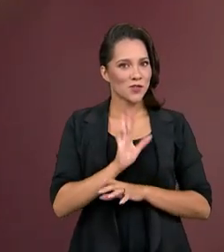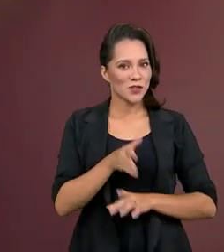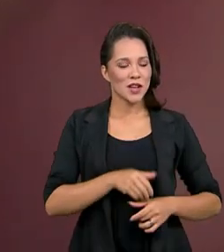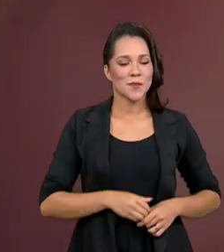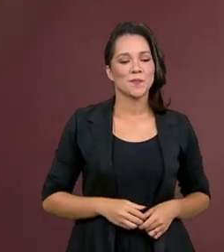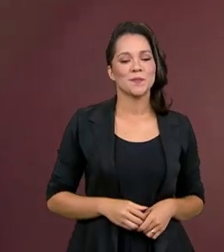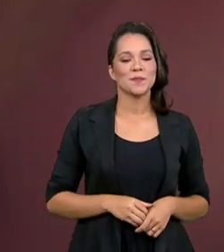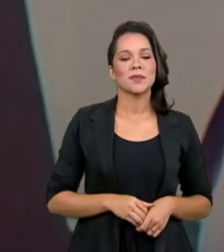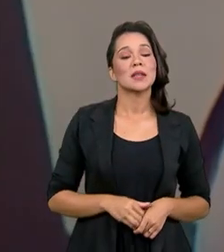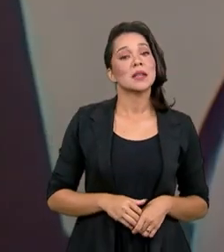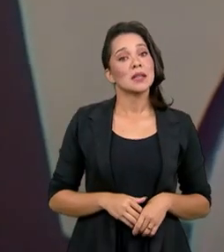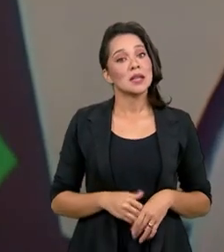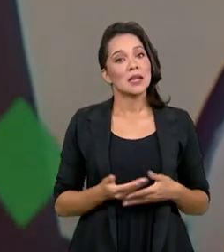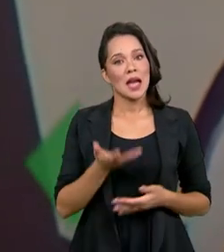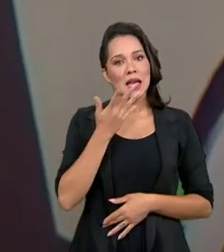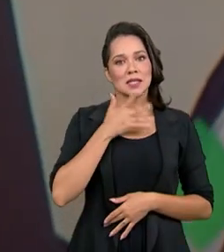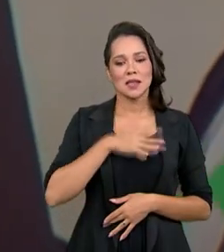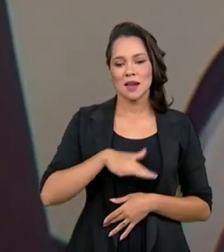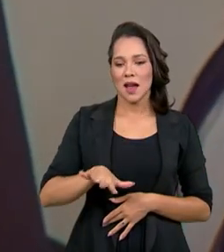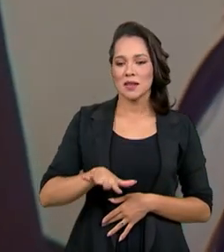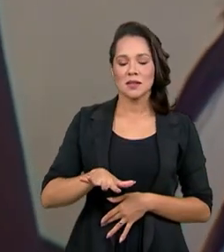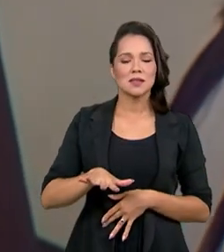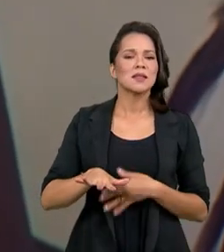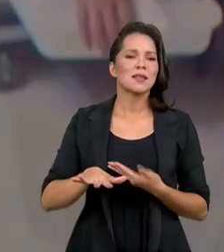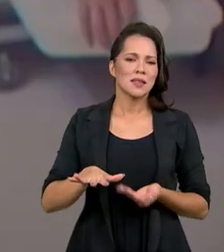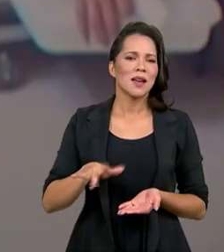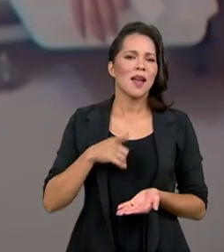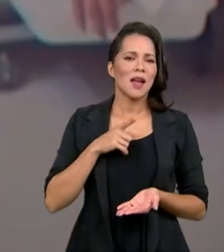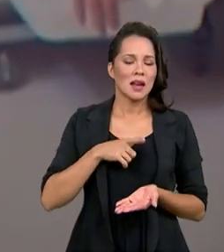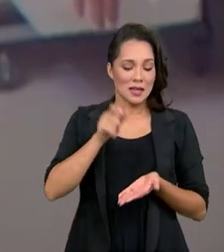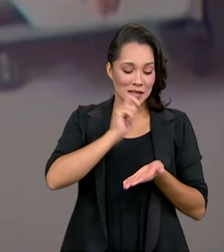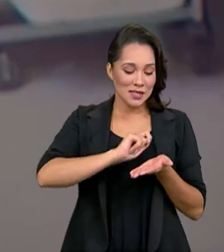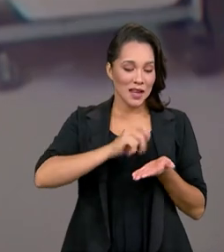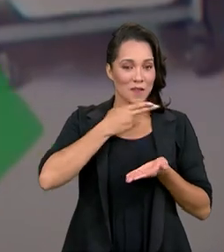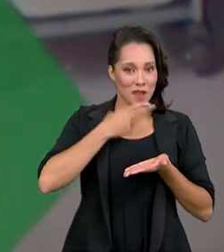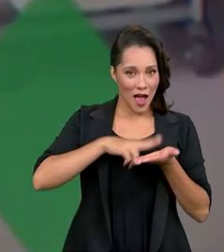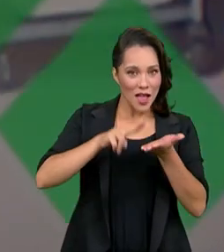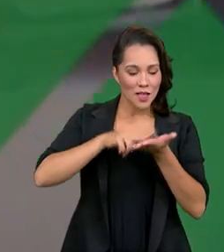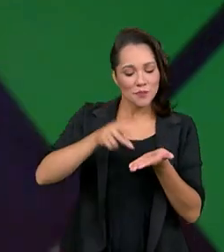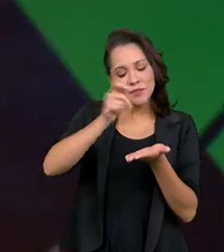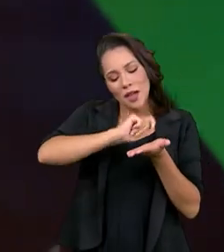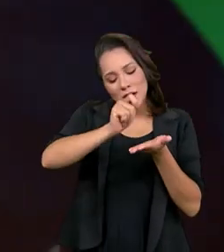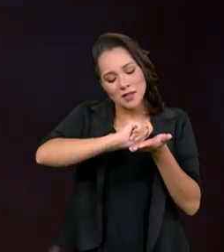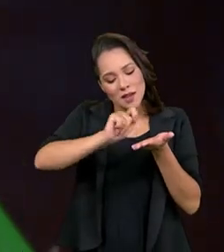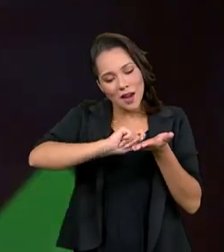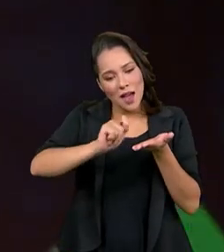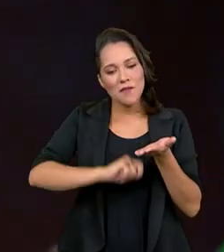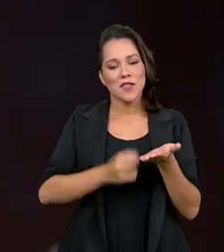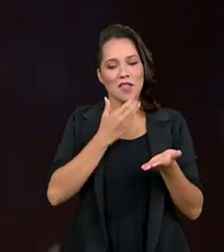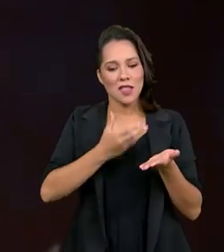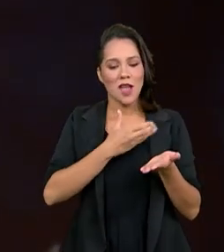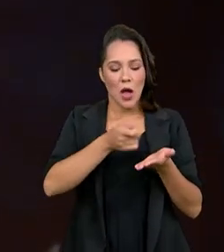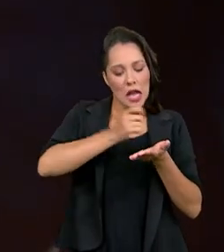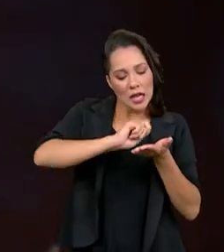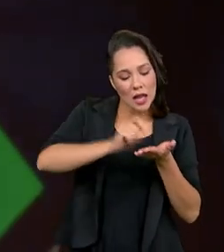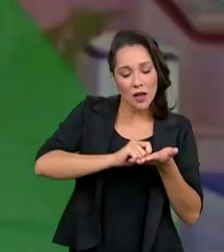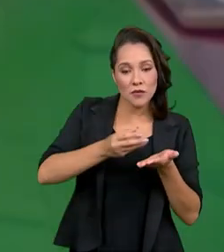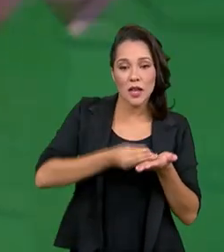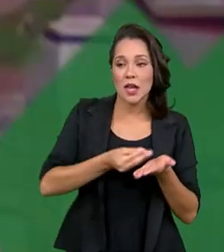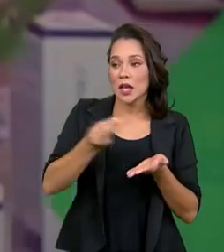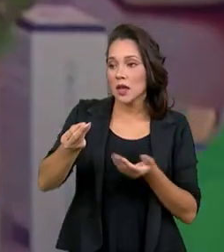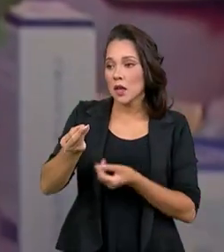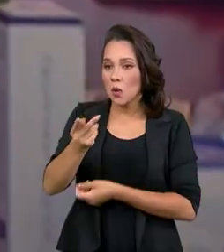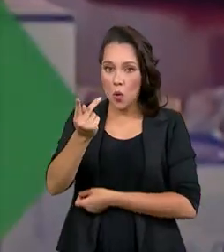e as crianças elas recebem, elas escrevem cartinhas no Natal voluntário, e essas cartinhas são